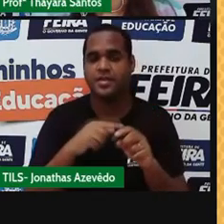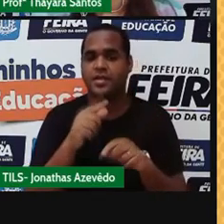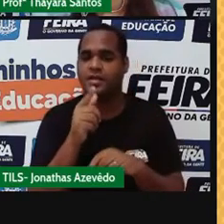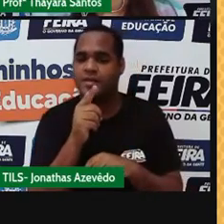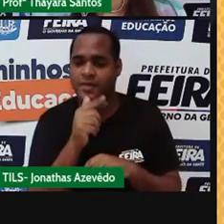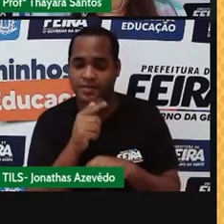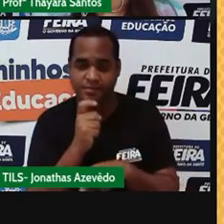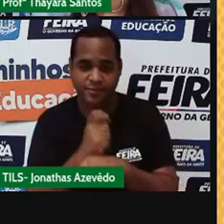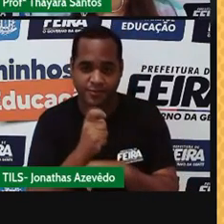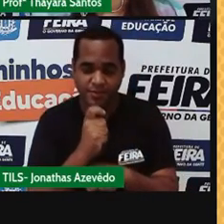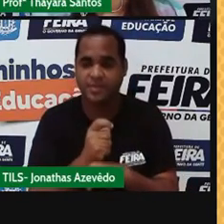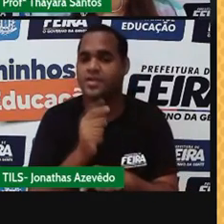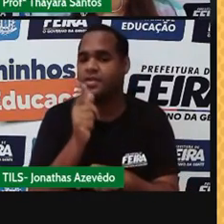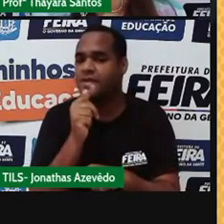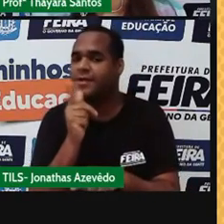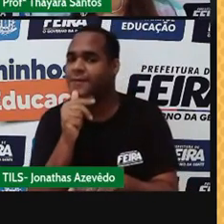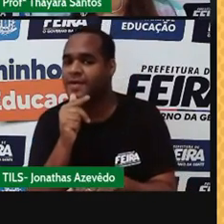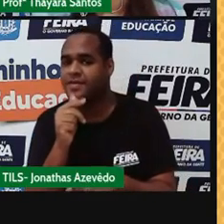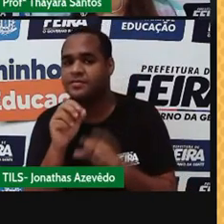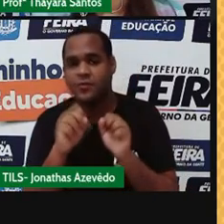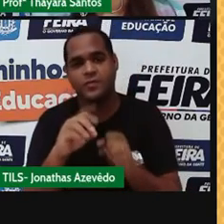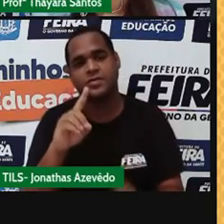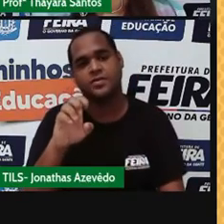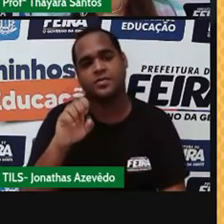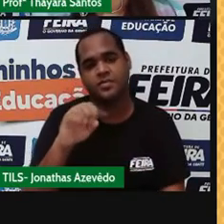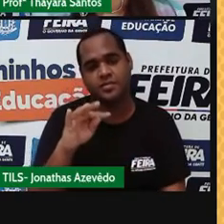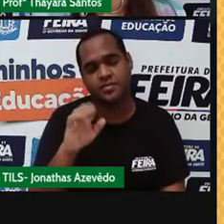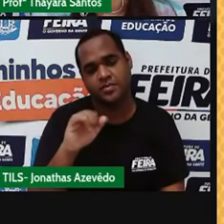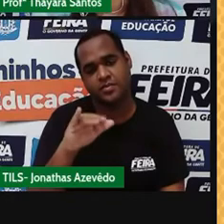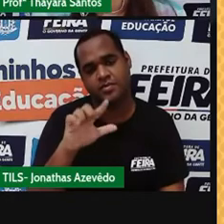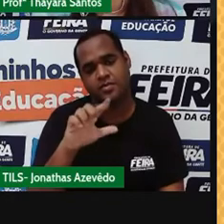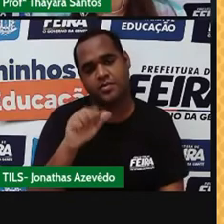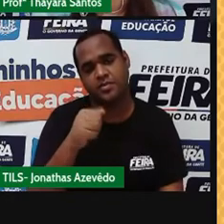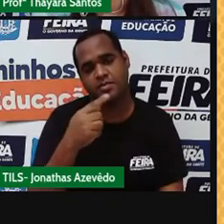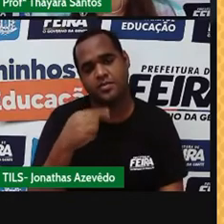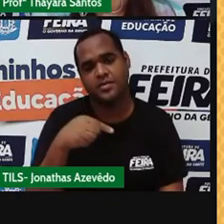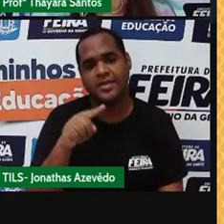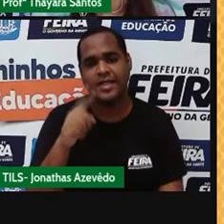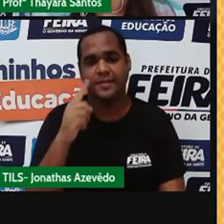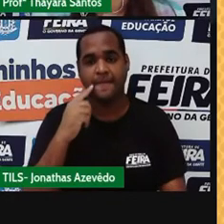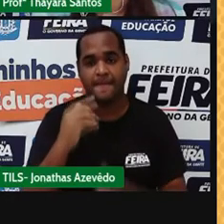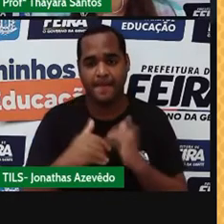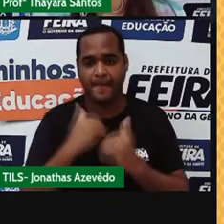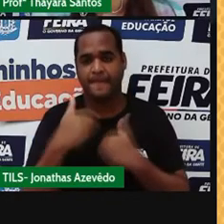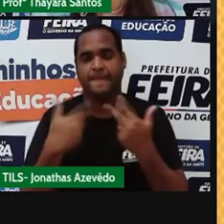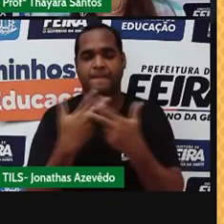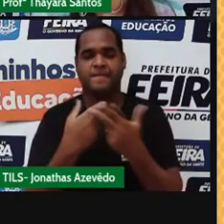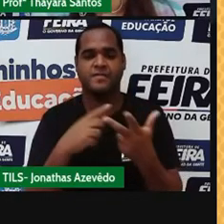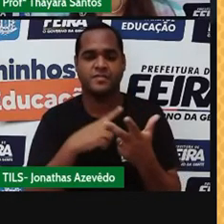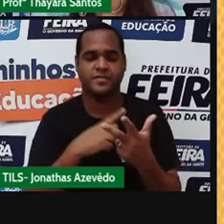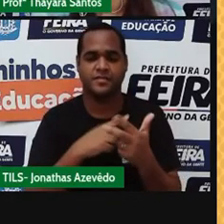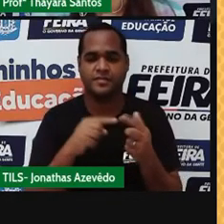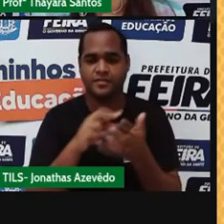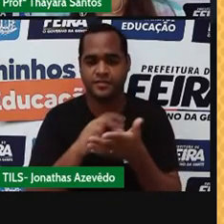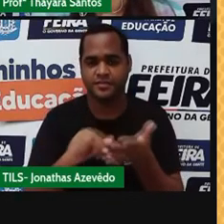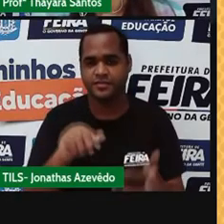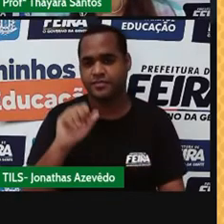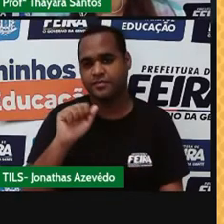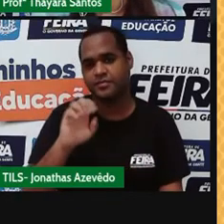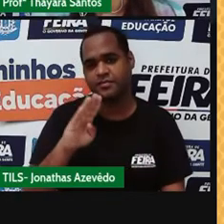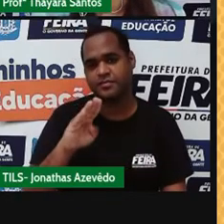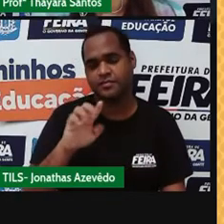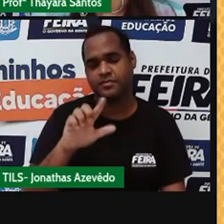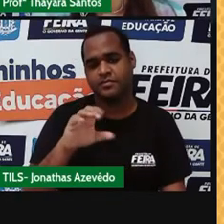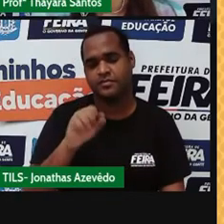-líquido, utilizamos a técnica chamada destilação. Esse processo se baseia na diferença existente entre os pontos de ebulição das